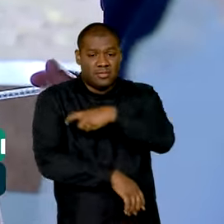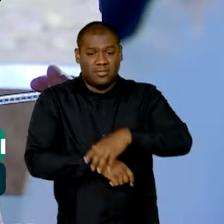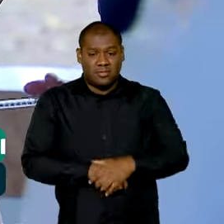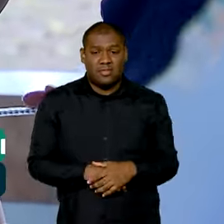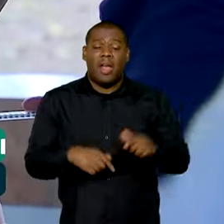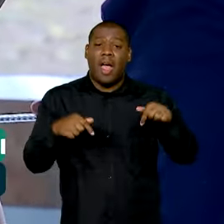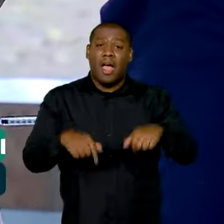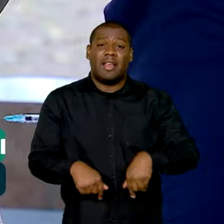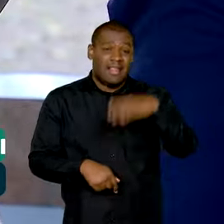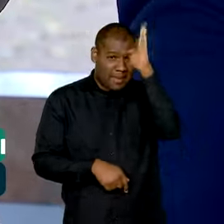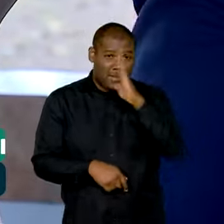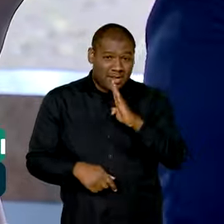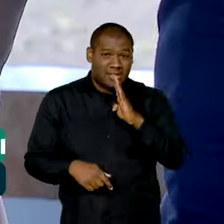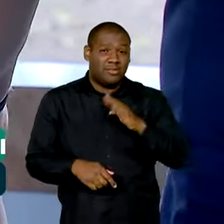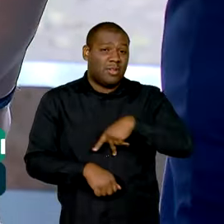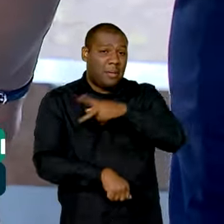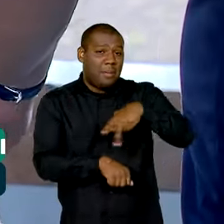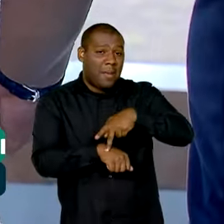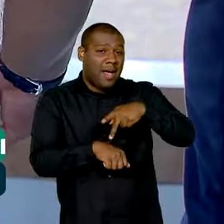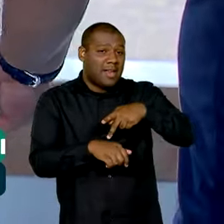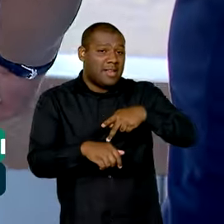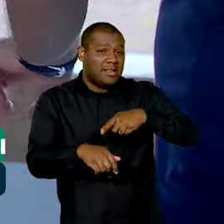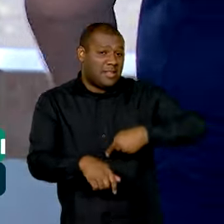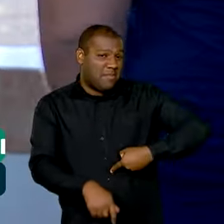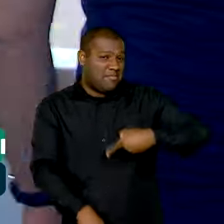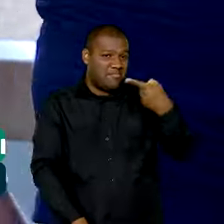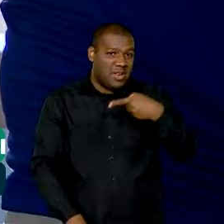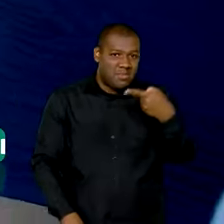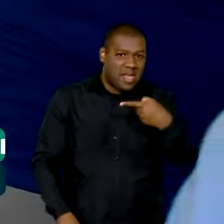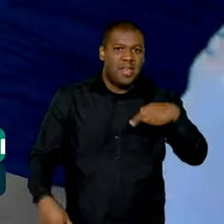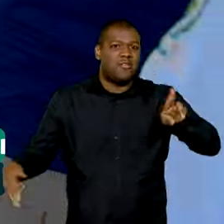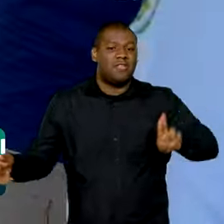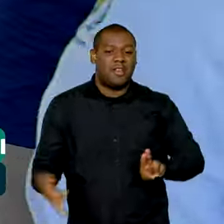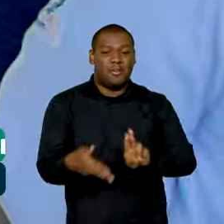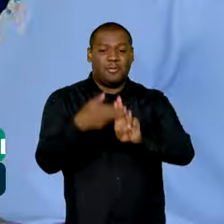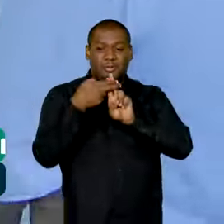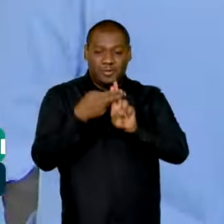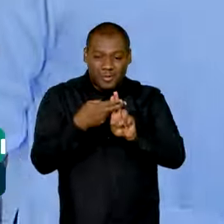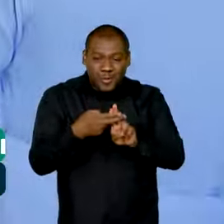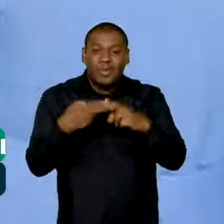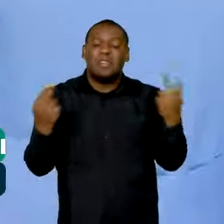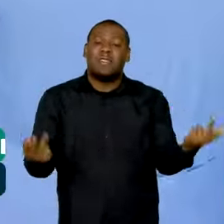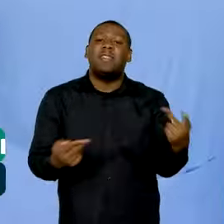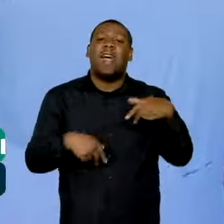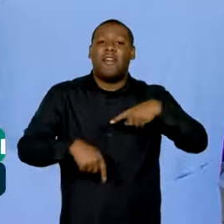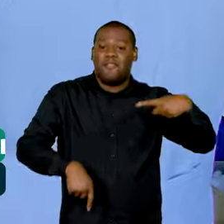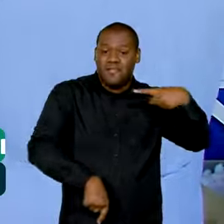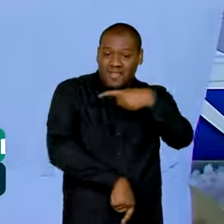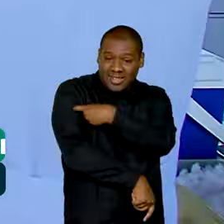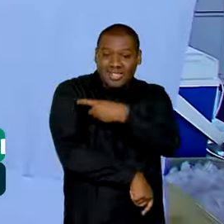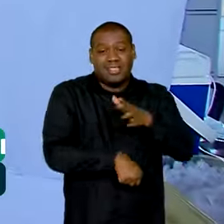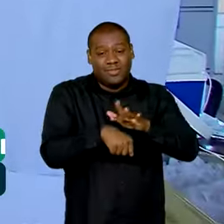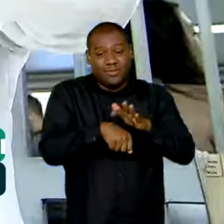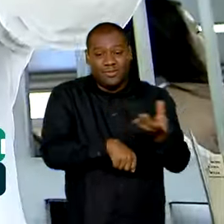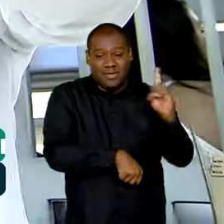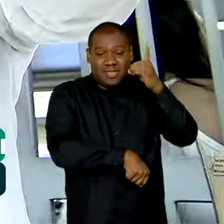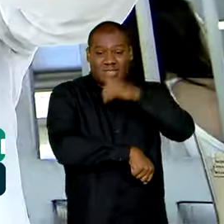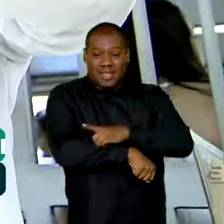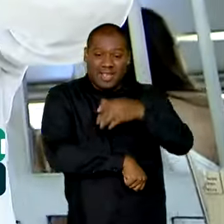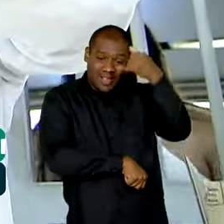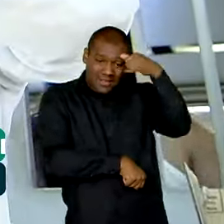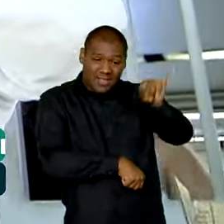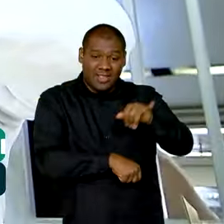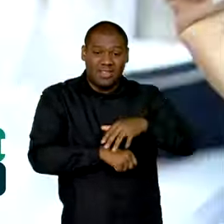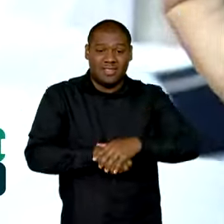país no mundo a incluir a vacina da dengue no sistema público de saúde. Ao todo, o Ministério da Saúde recebeu 6 milhões e